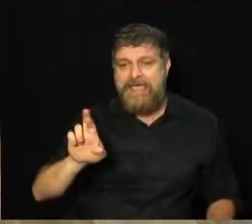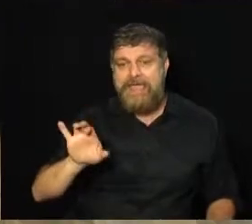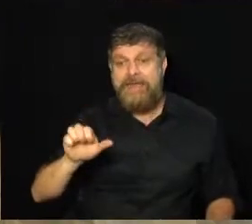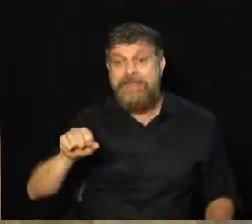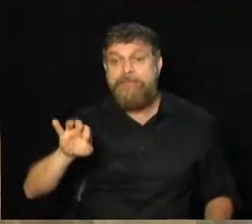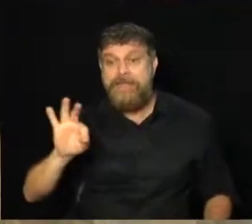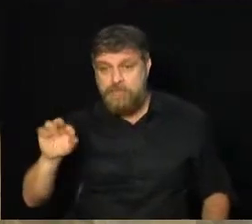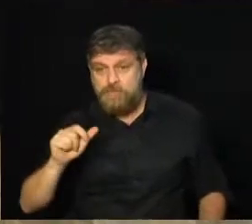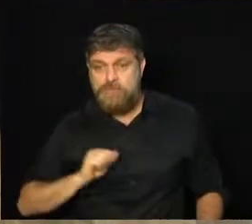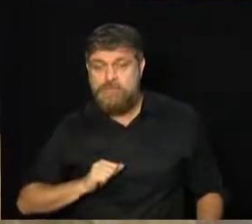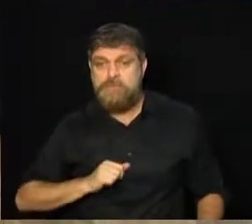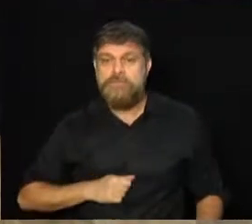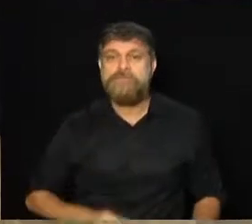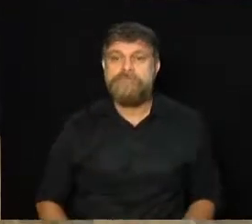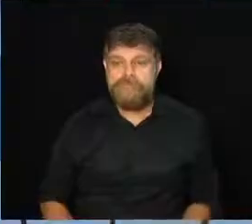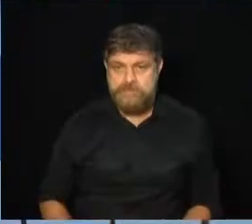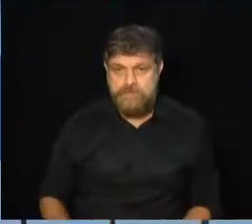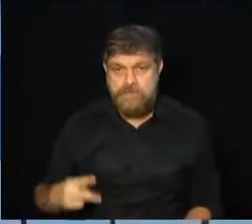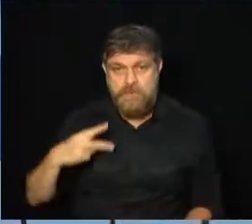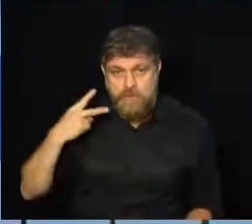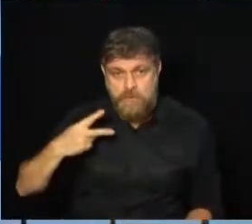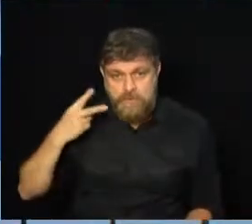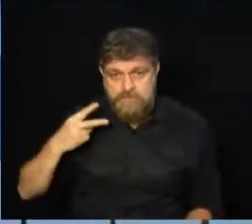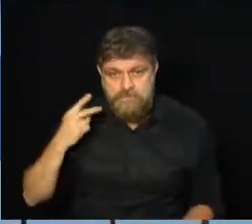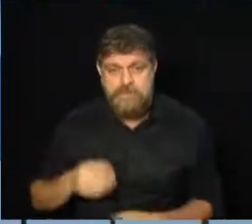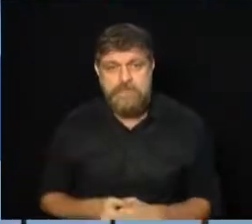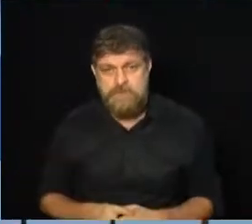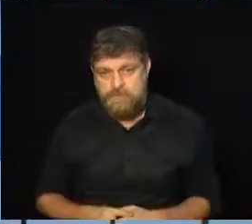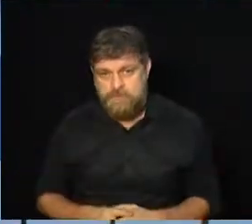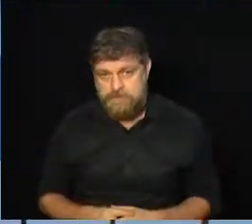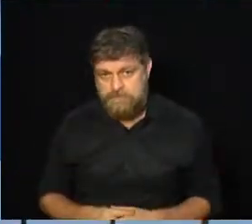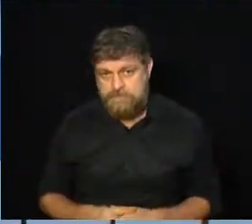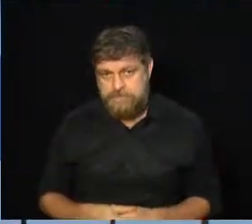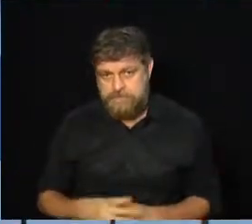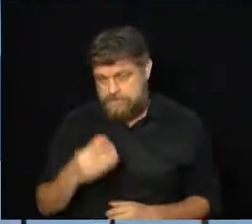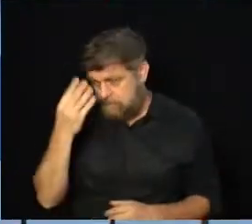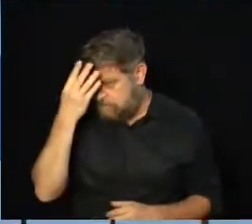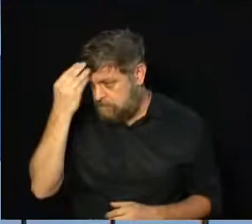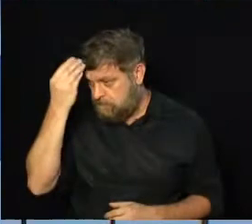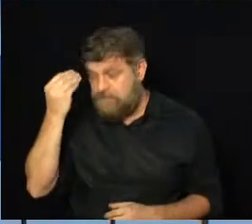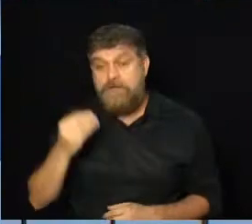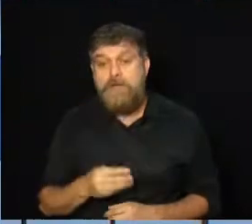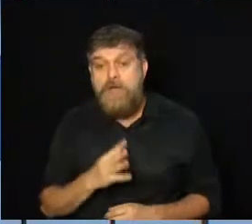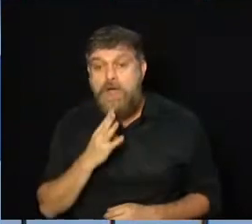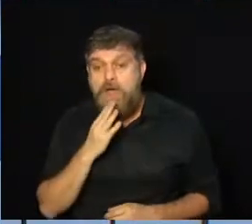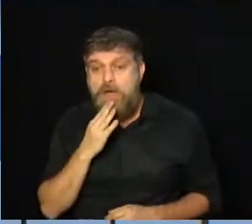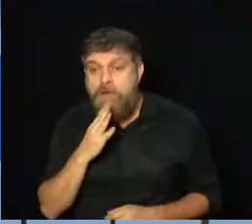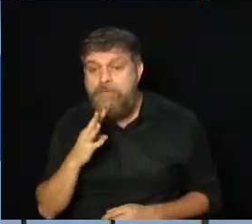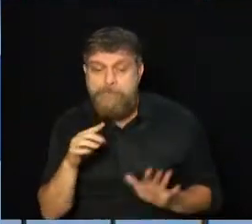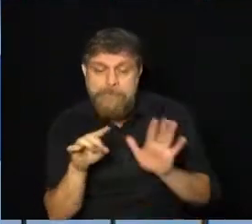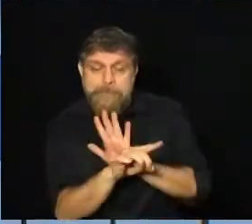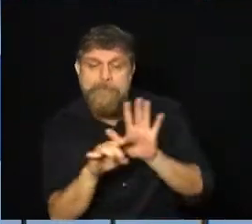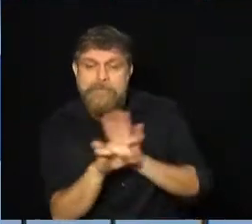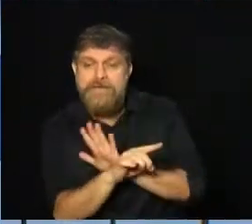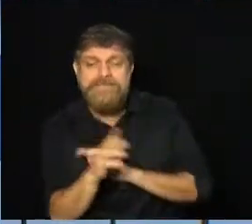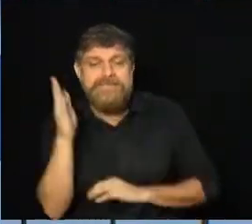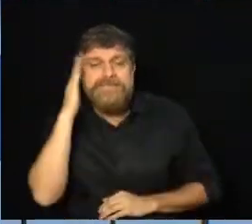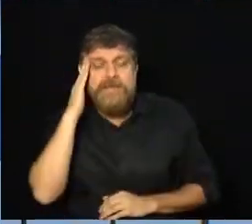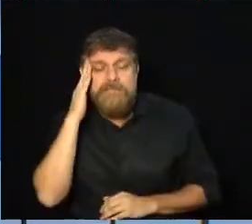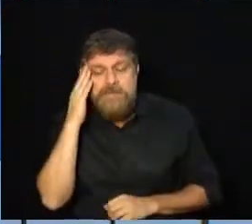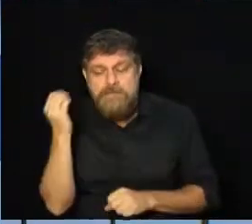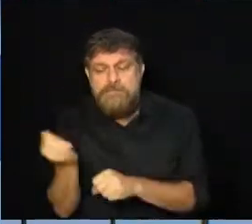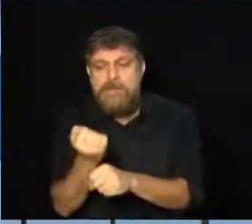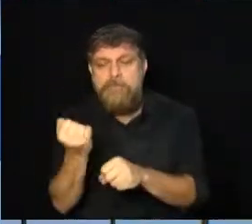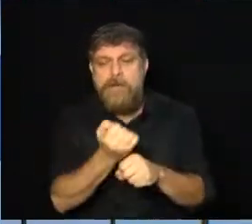Farmácia. O requerimento protocolado pelo vereador pede informações sobre a reforma